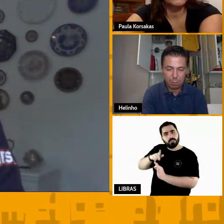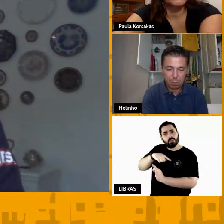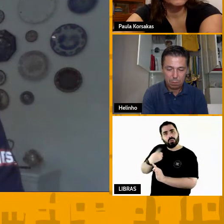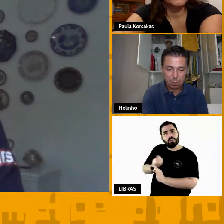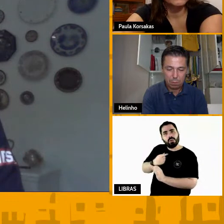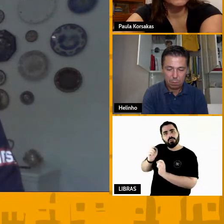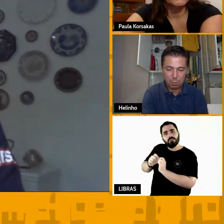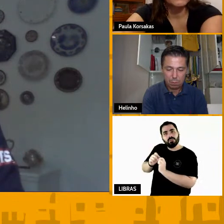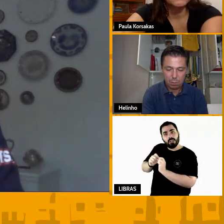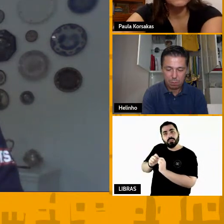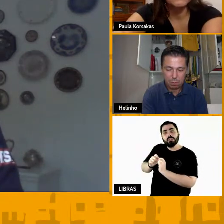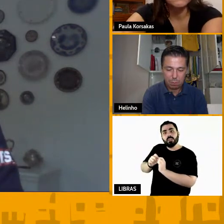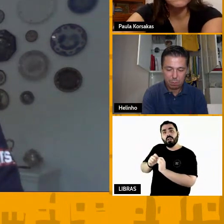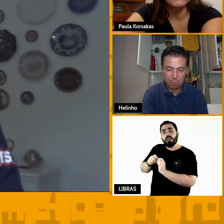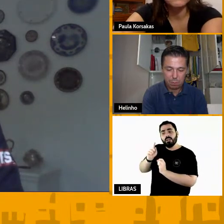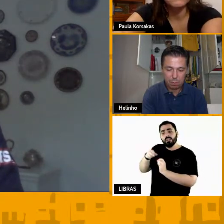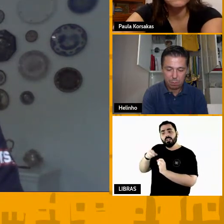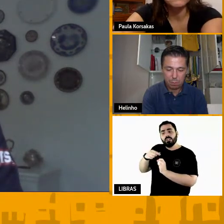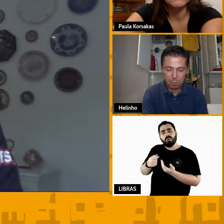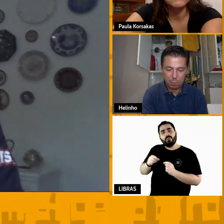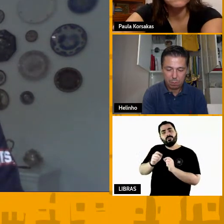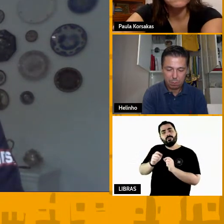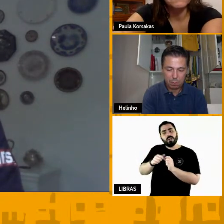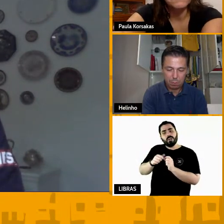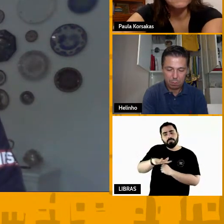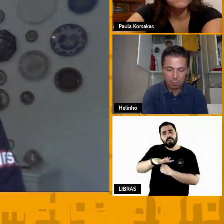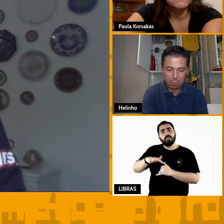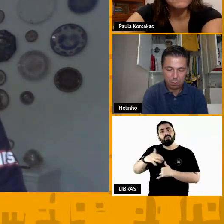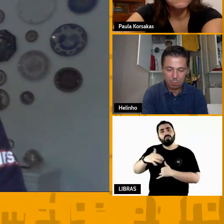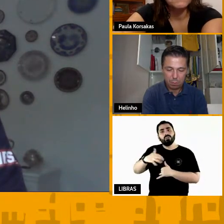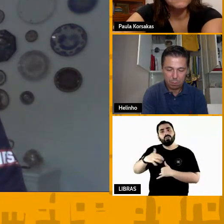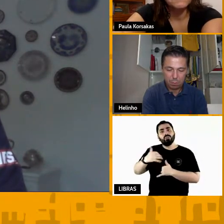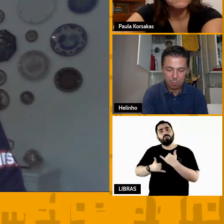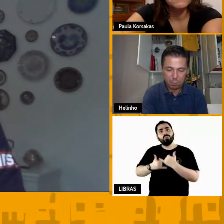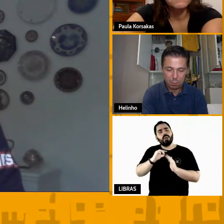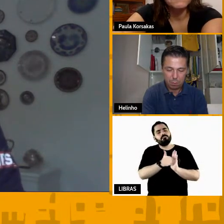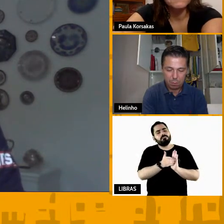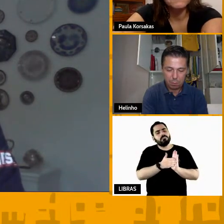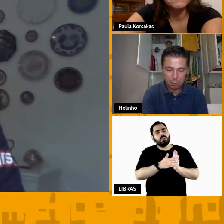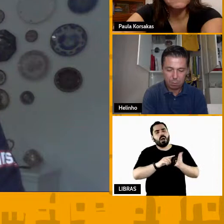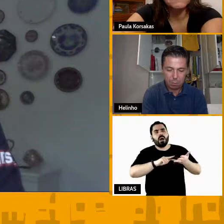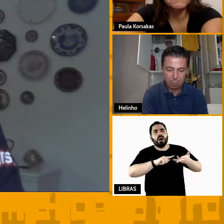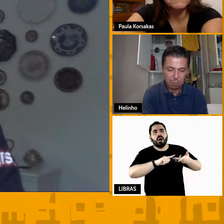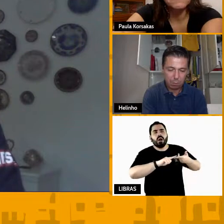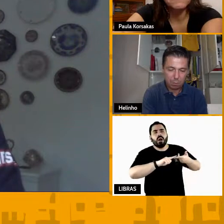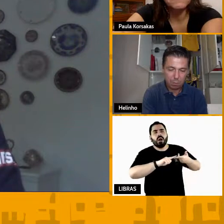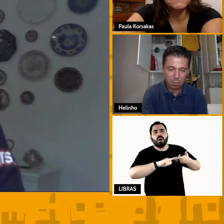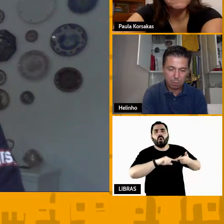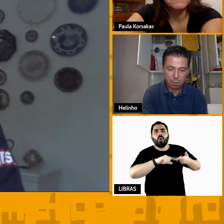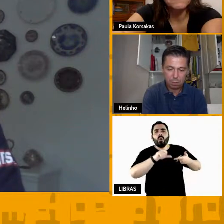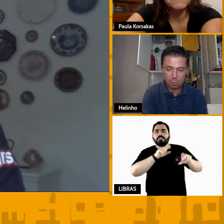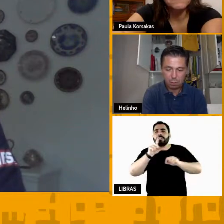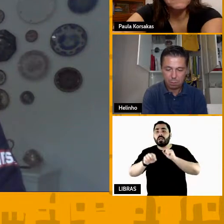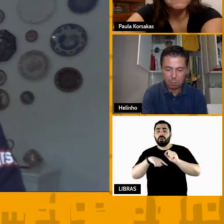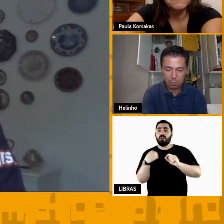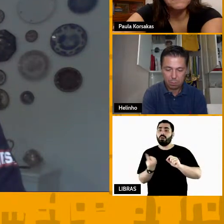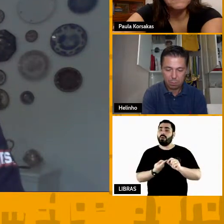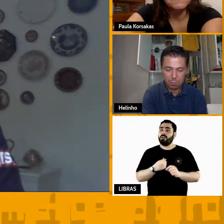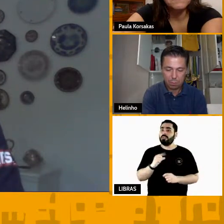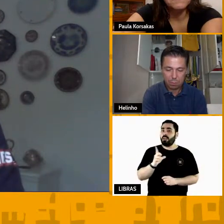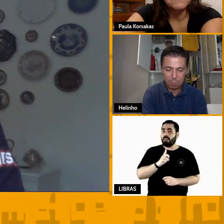pré-jogo traz para o ambiente do jogo alguns planos e algumas saídas que a gente vai ter lógico que faz parte